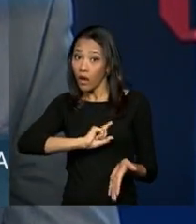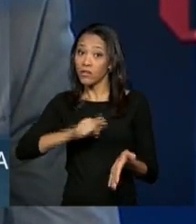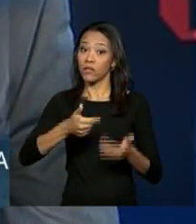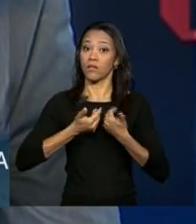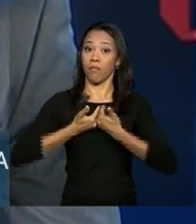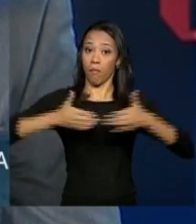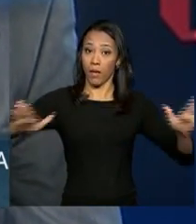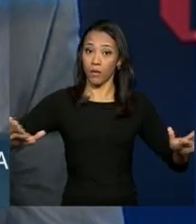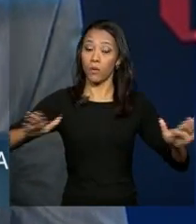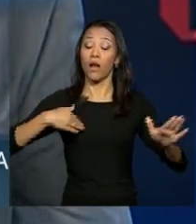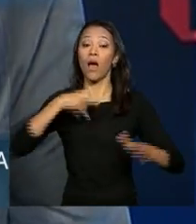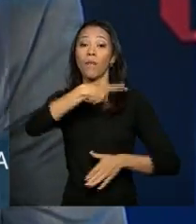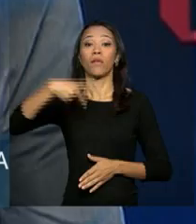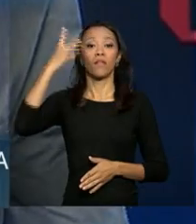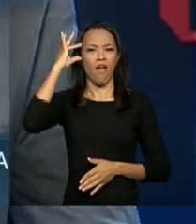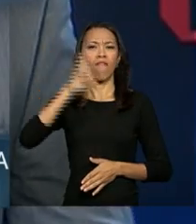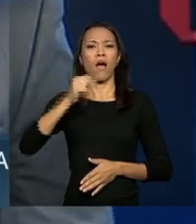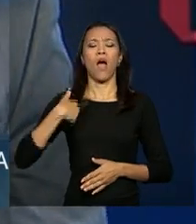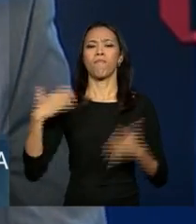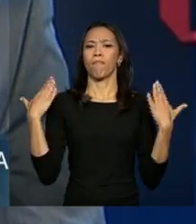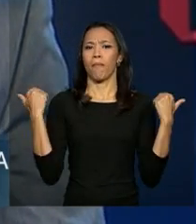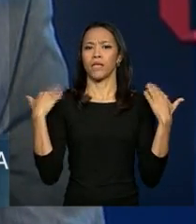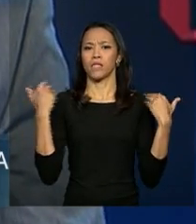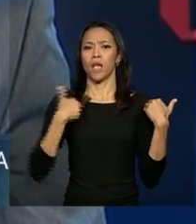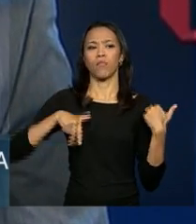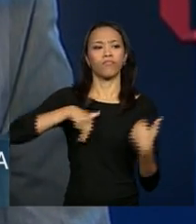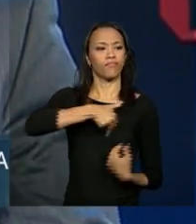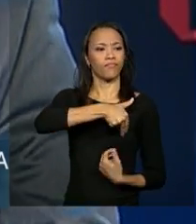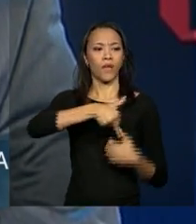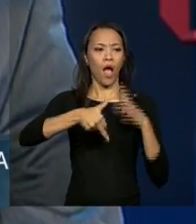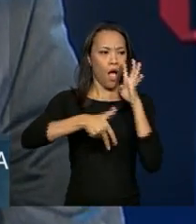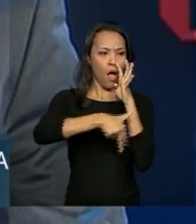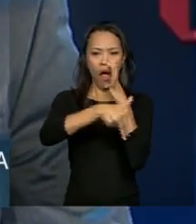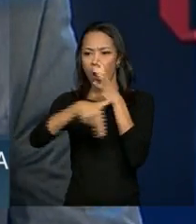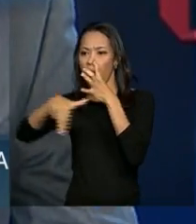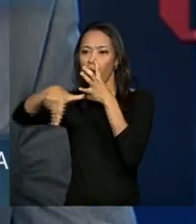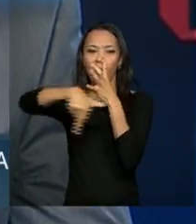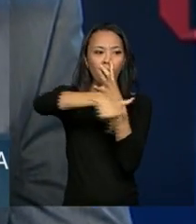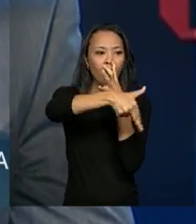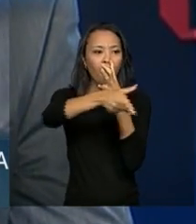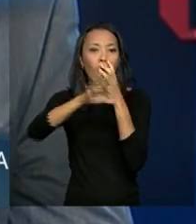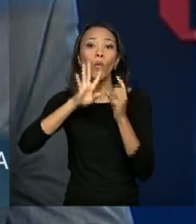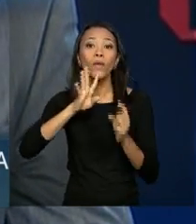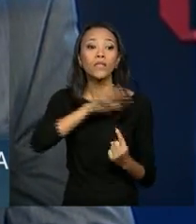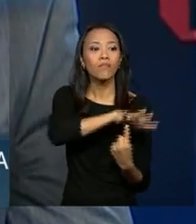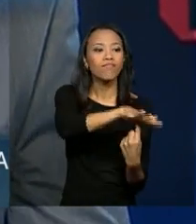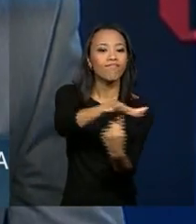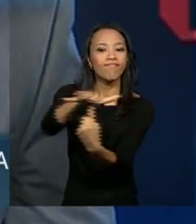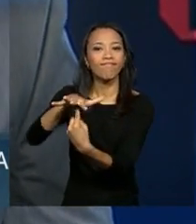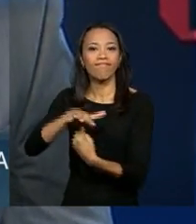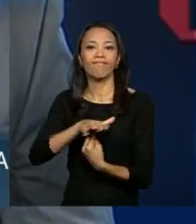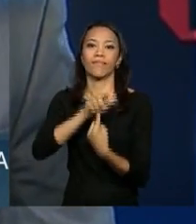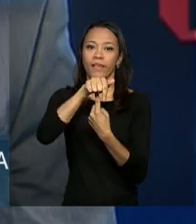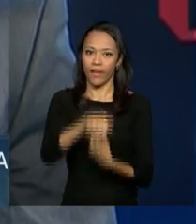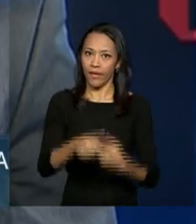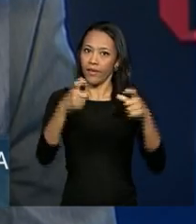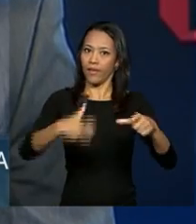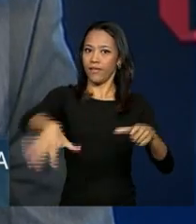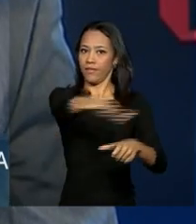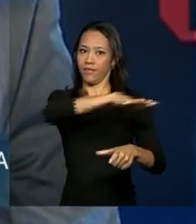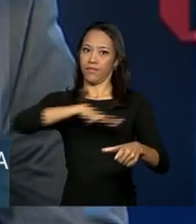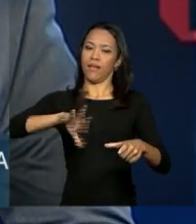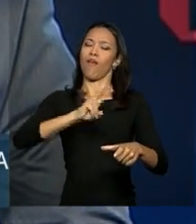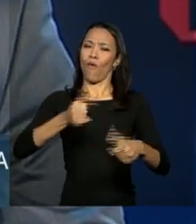cerimônia, a presidenta Dilma vai passear pelos corredores do evento e vai conhecer os estandes da feira. Esse Salão Internacional da